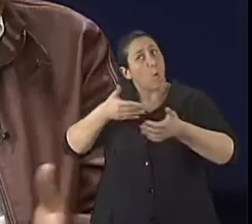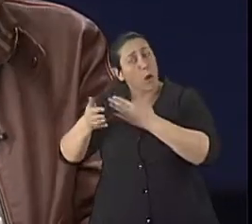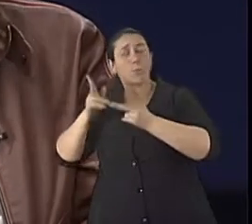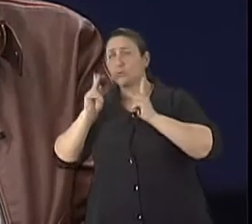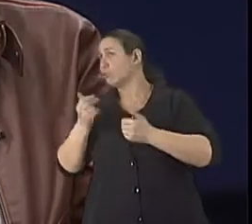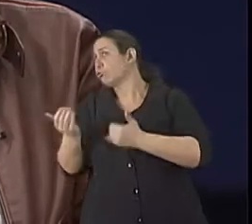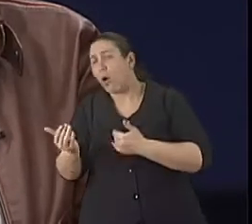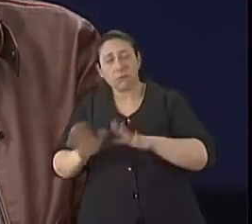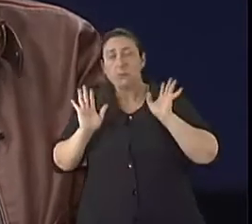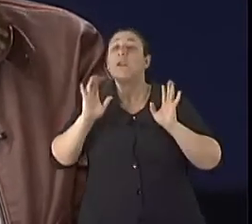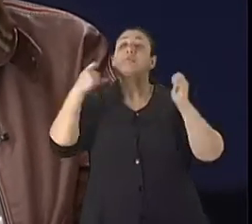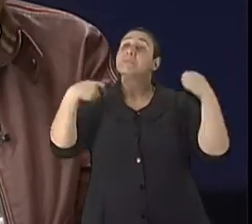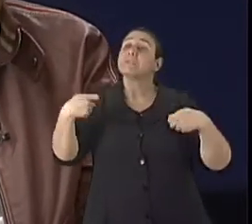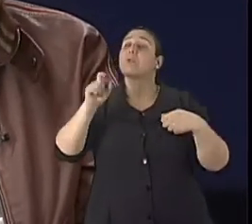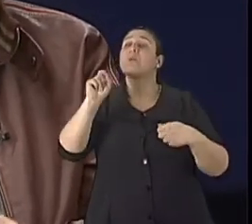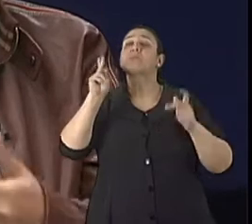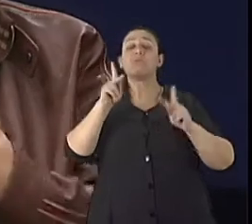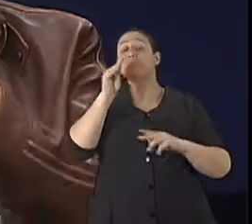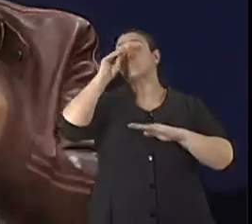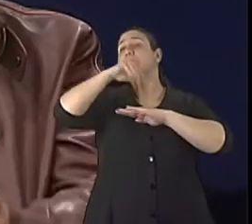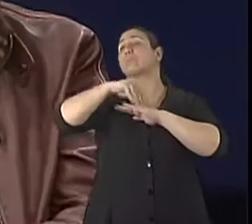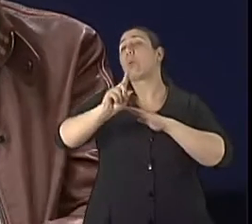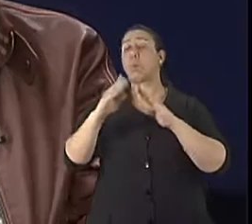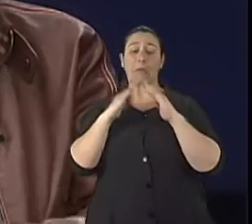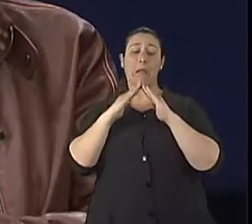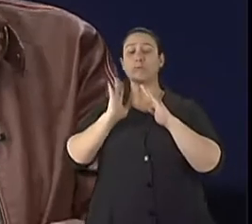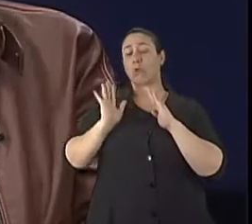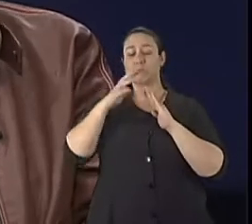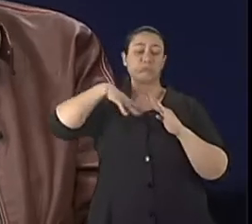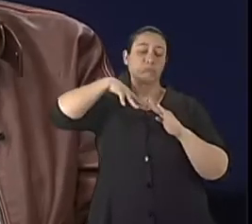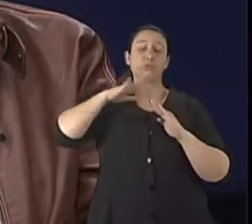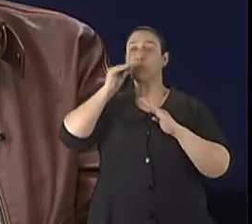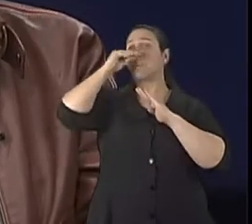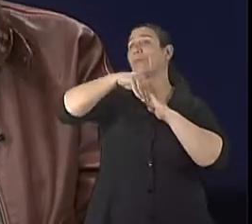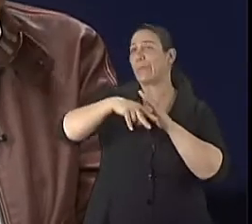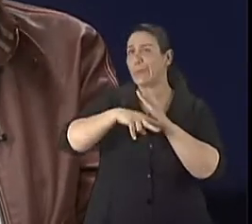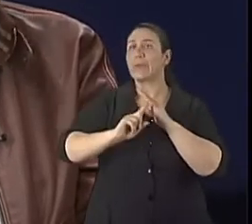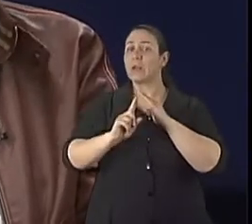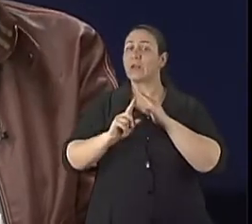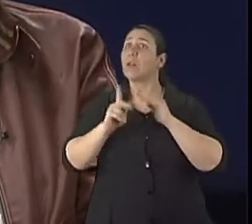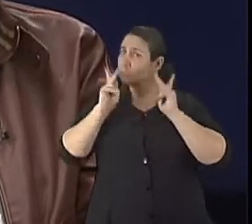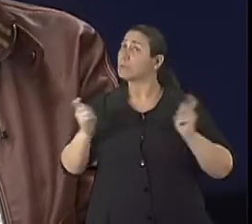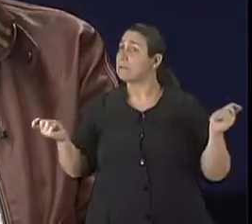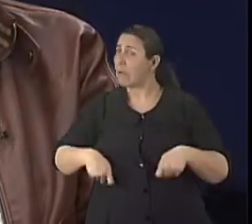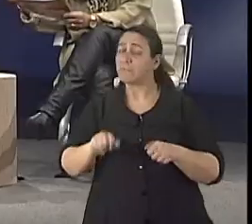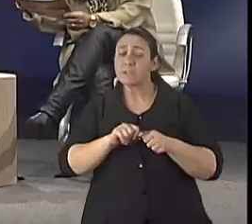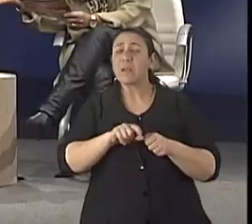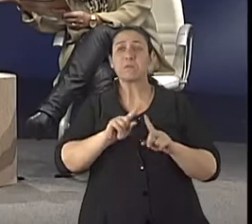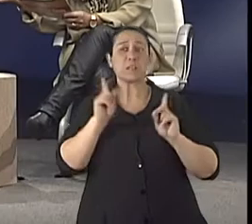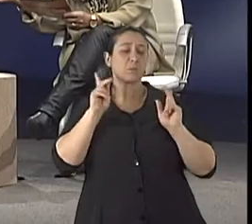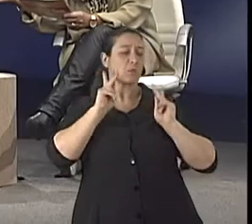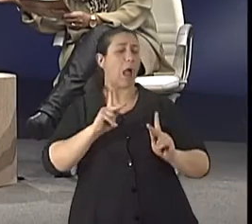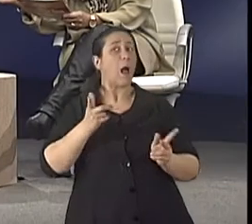jovem ou não. Então, as pessoas não se dão conta e, às vezes, têm boa vontade de fazer uma calçada... Não, e antigamente as pessoas